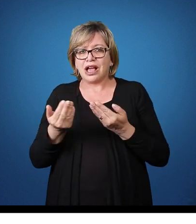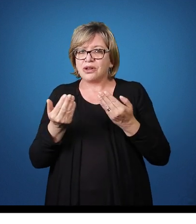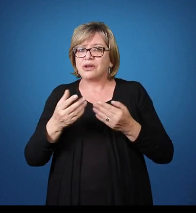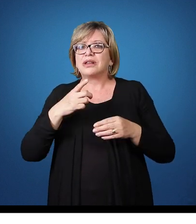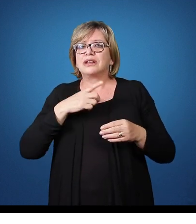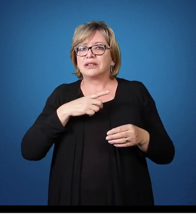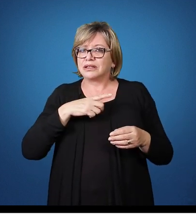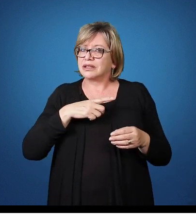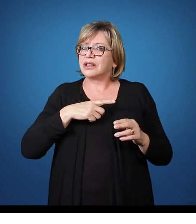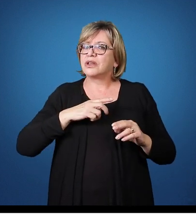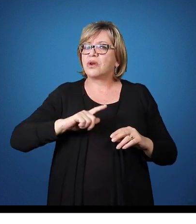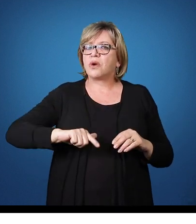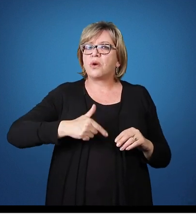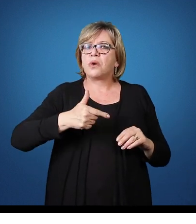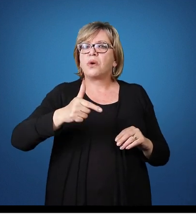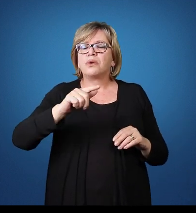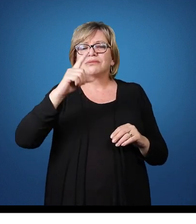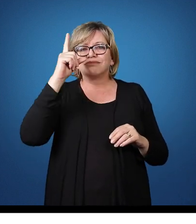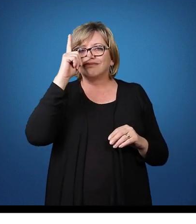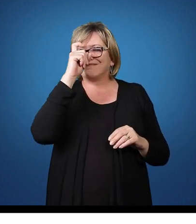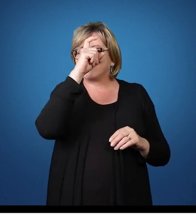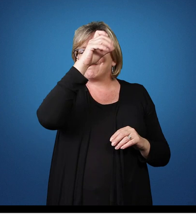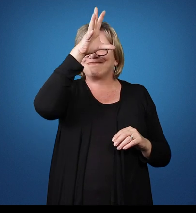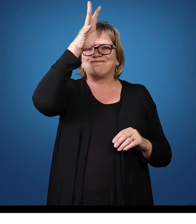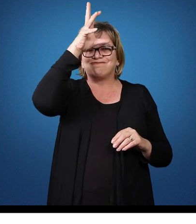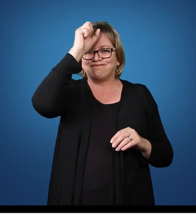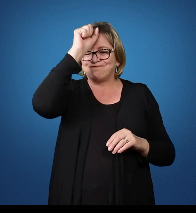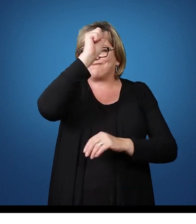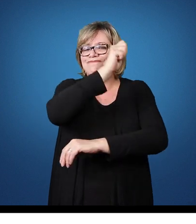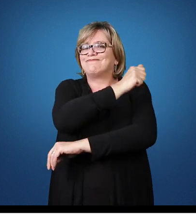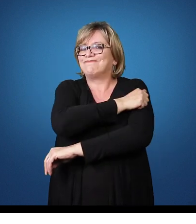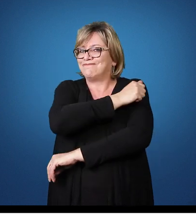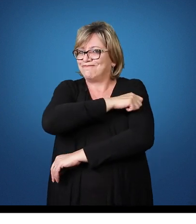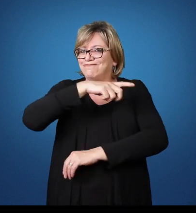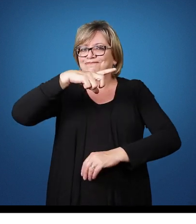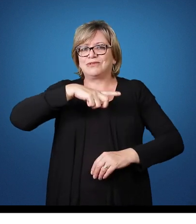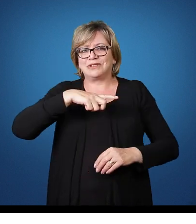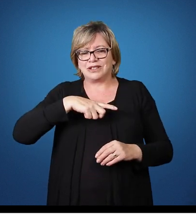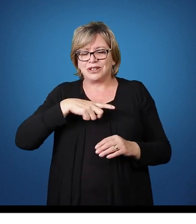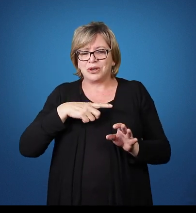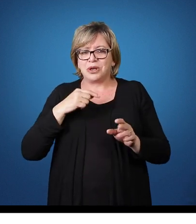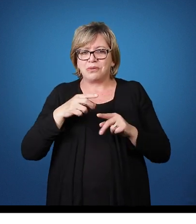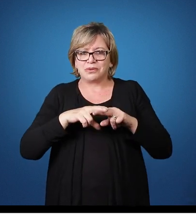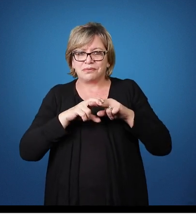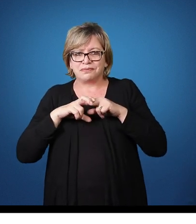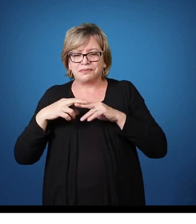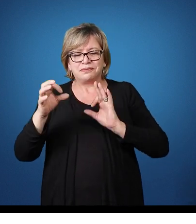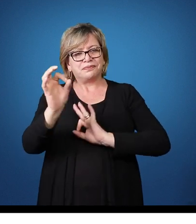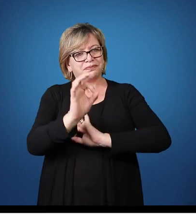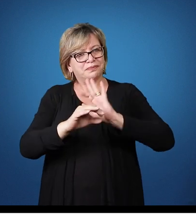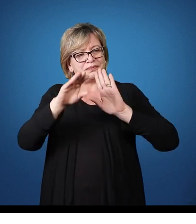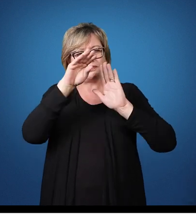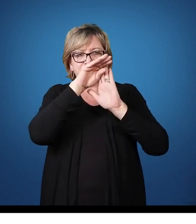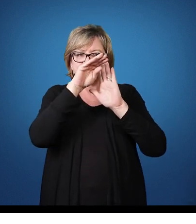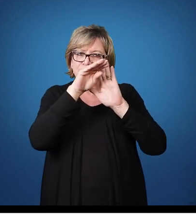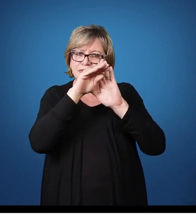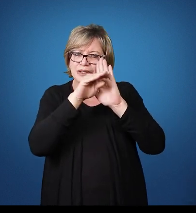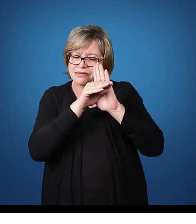aluna com autista Esse ano um aluno com uma dificuldade de aprendizagem Aonde nós preparamos um planejamento Com algumas